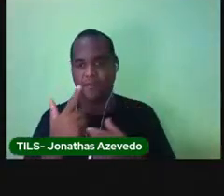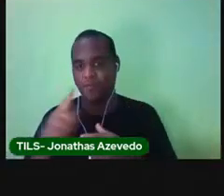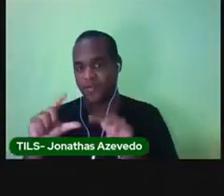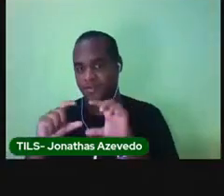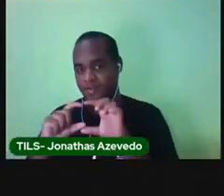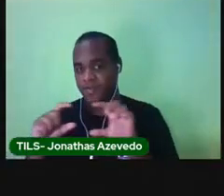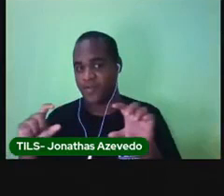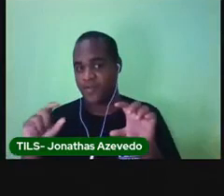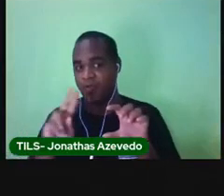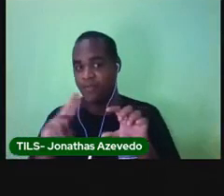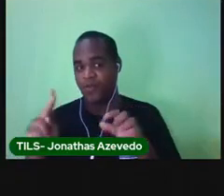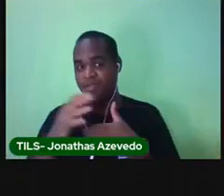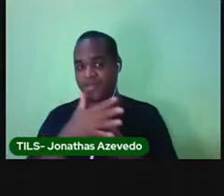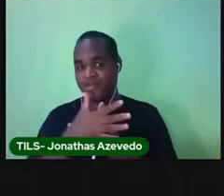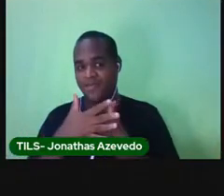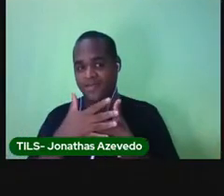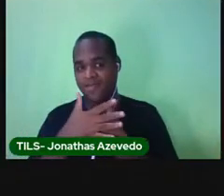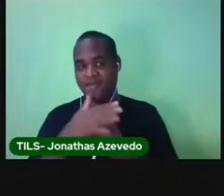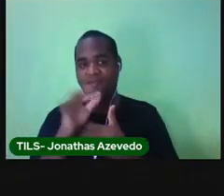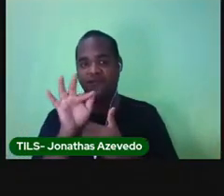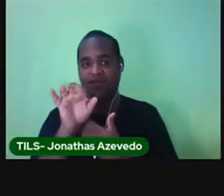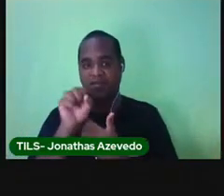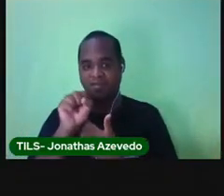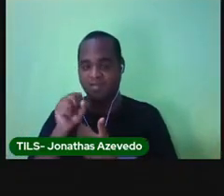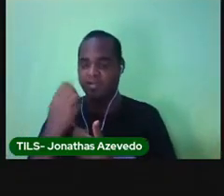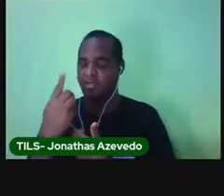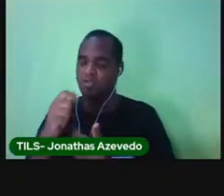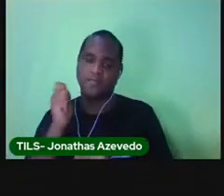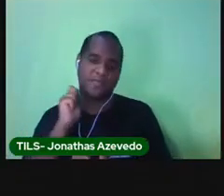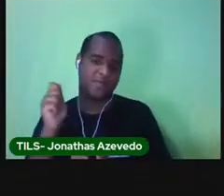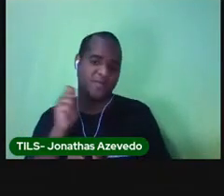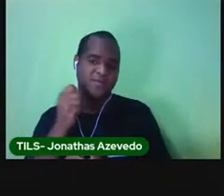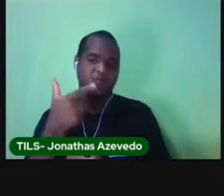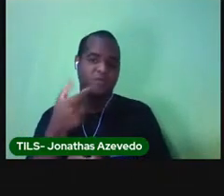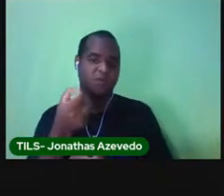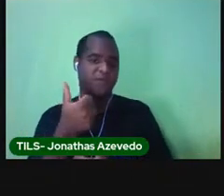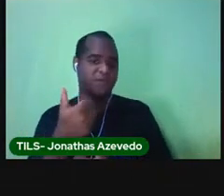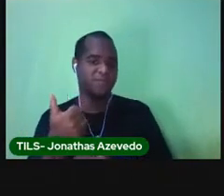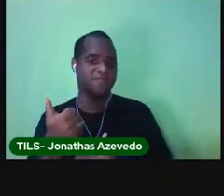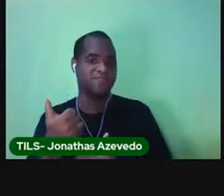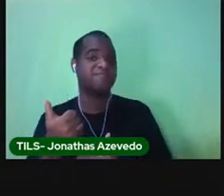o nome da cidade e a data que Margarete escreveu.